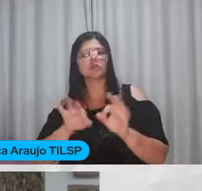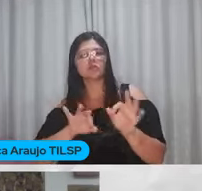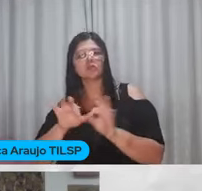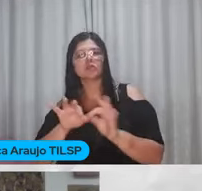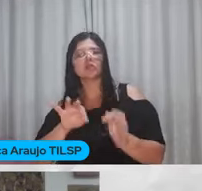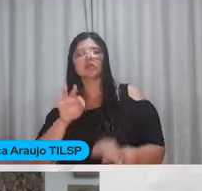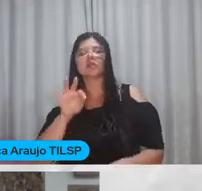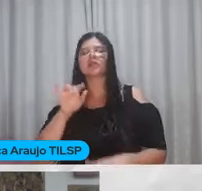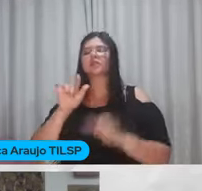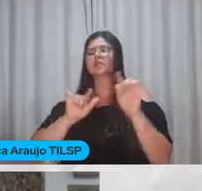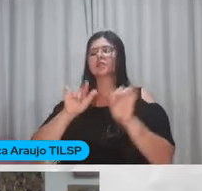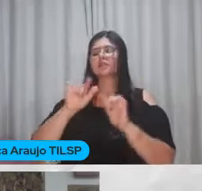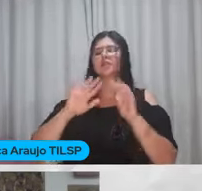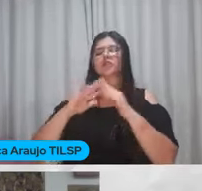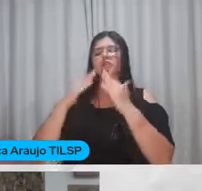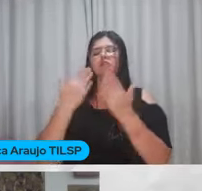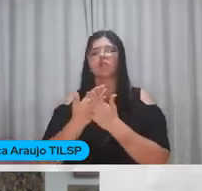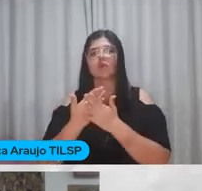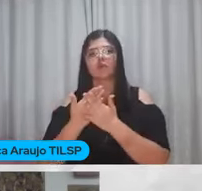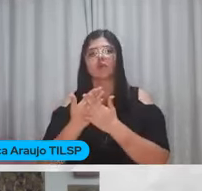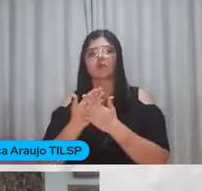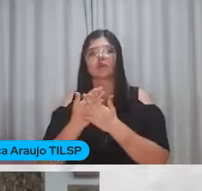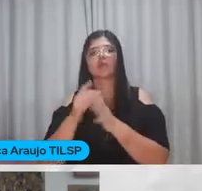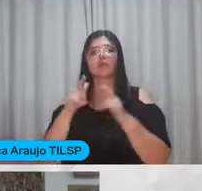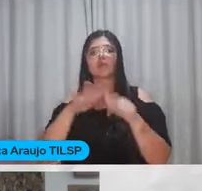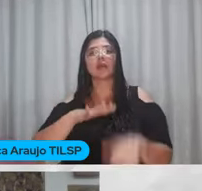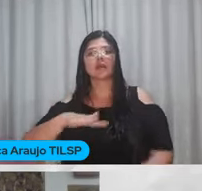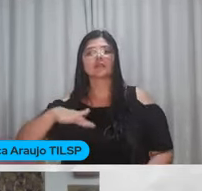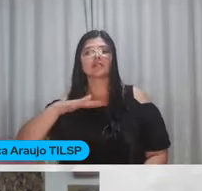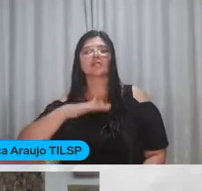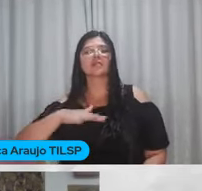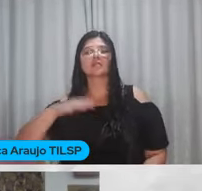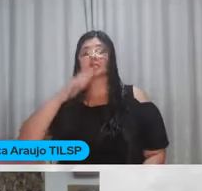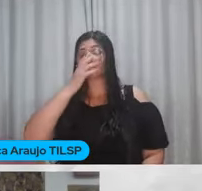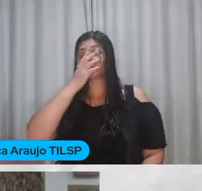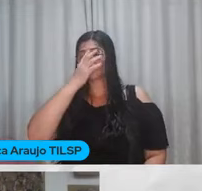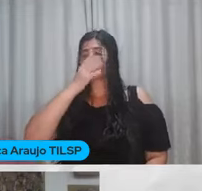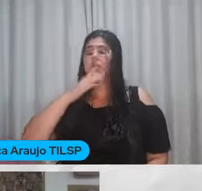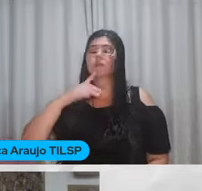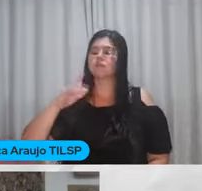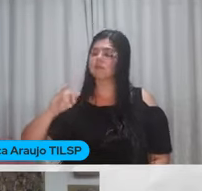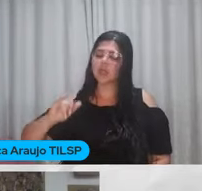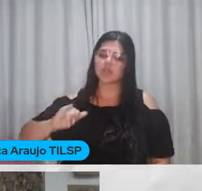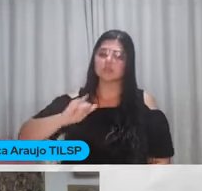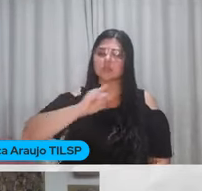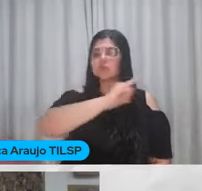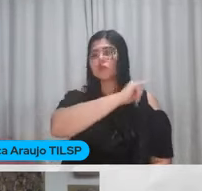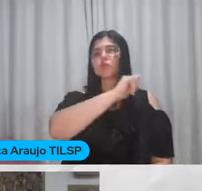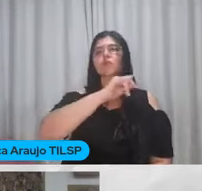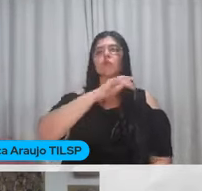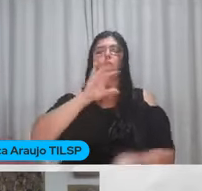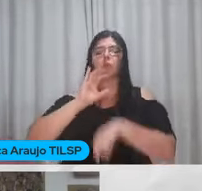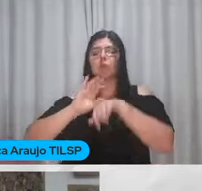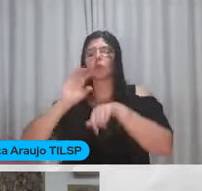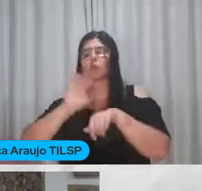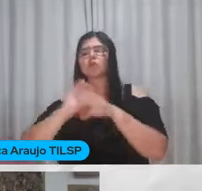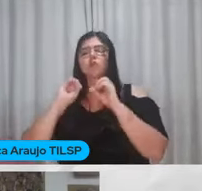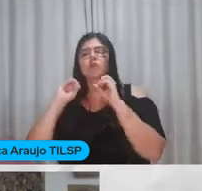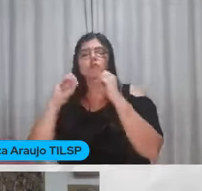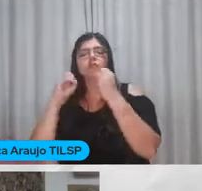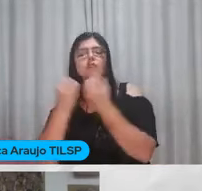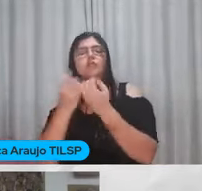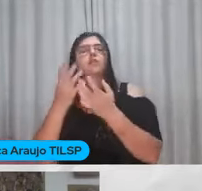Escola Mônica É muito conceituada Nessa área E viaja muito Por aí também Com cursos Com oficinas Com